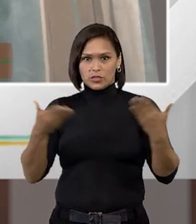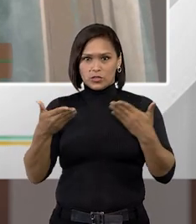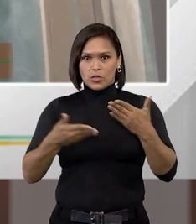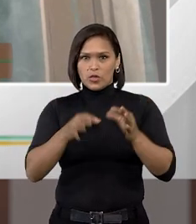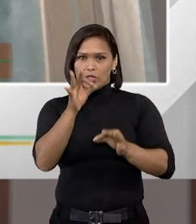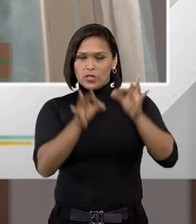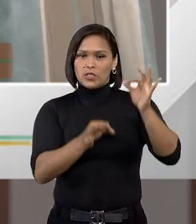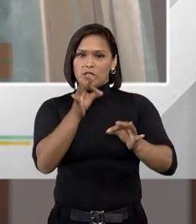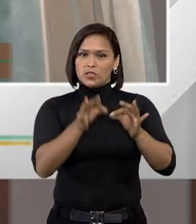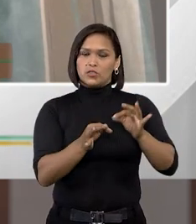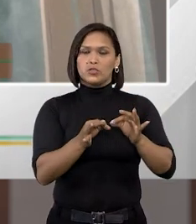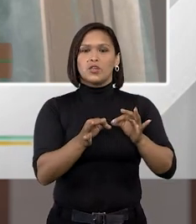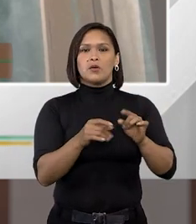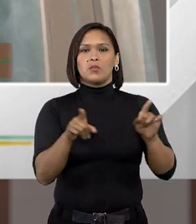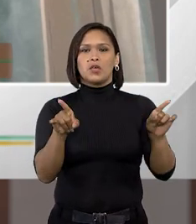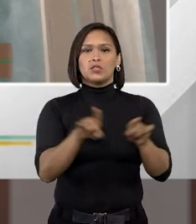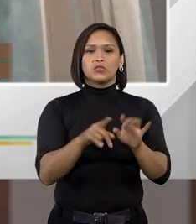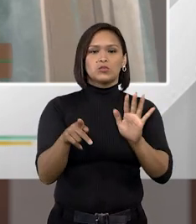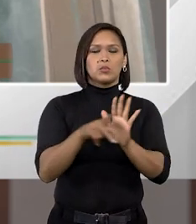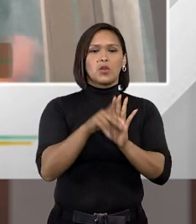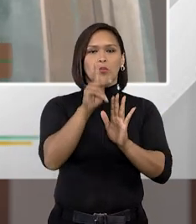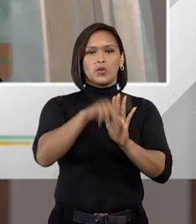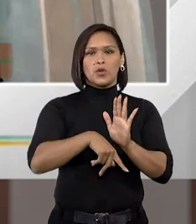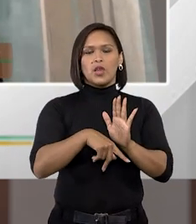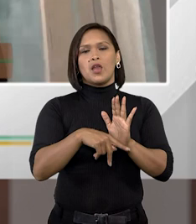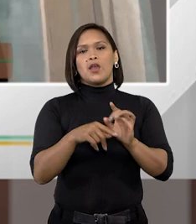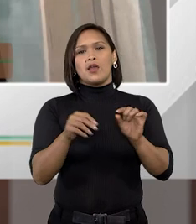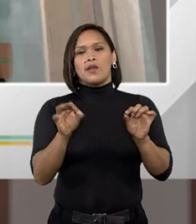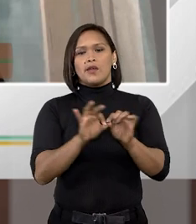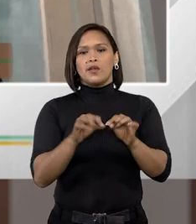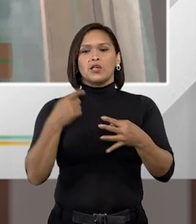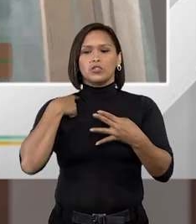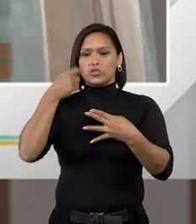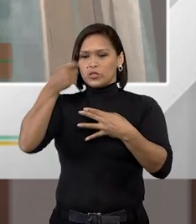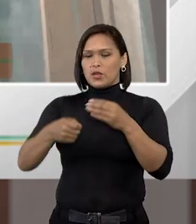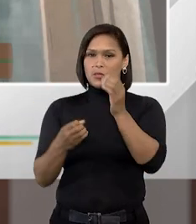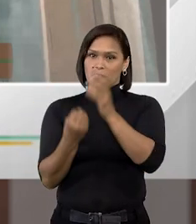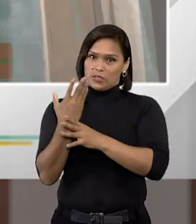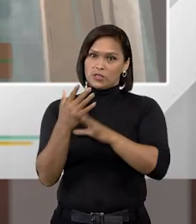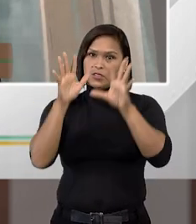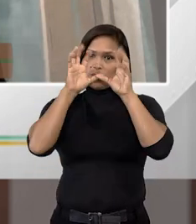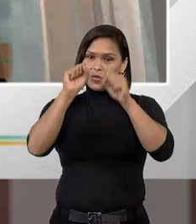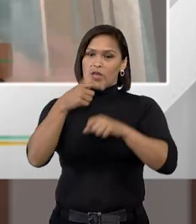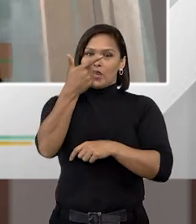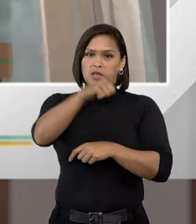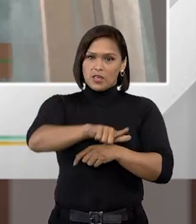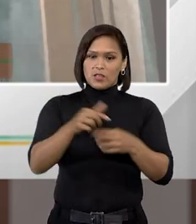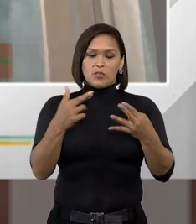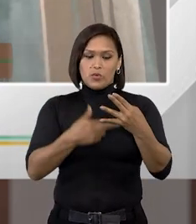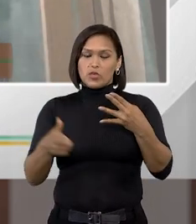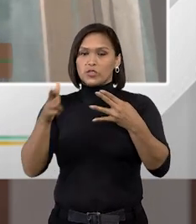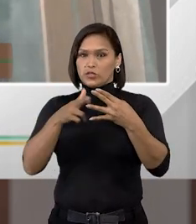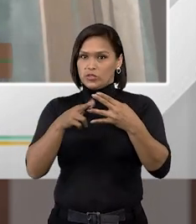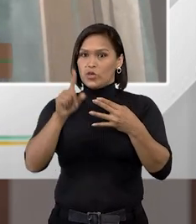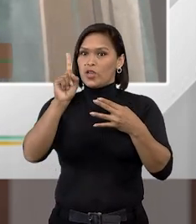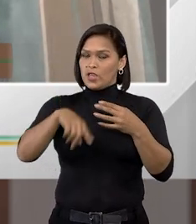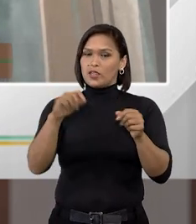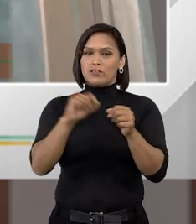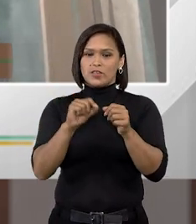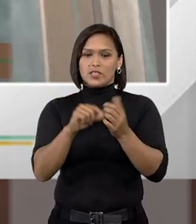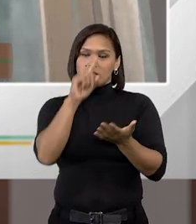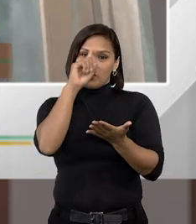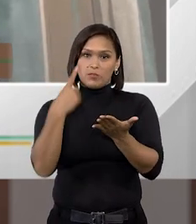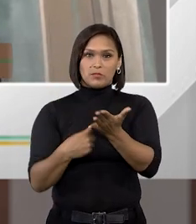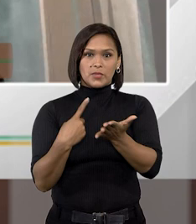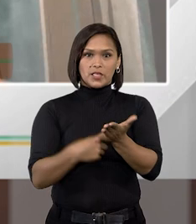julgamentos tanto julgamentos que são dados pelos juízes a qual e também depois revistos pelo juiz a de quem eles acabam fazendo essa